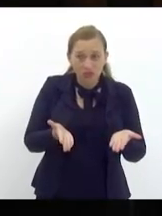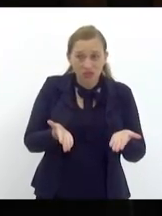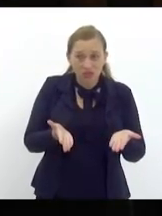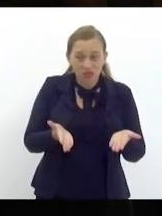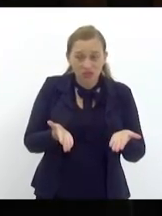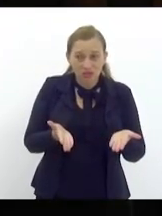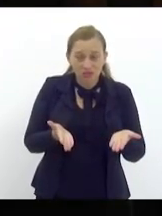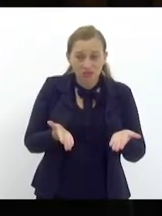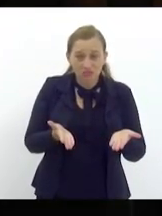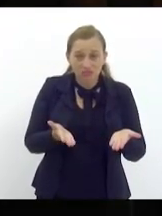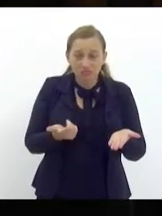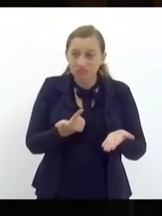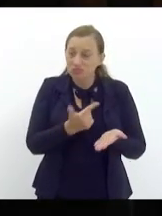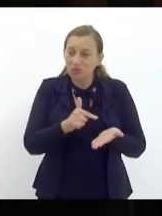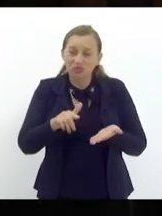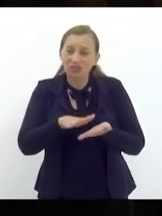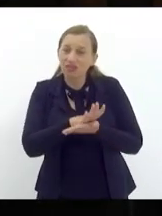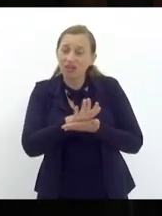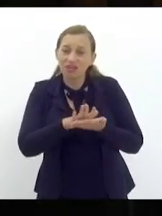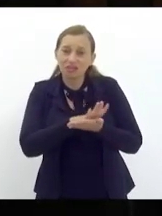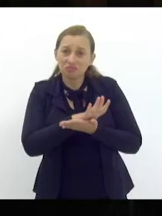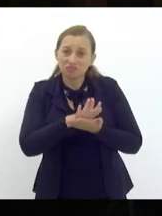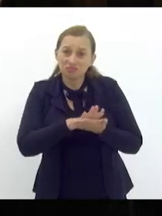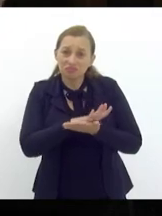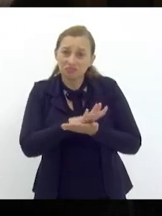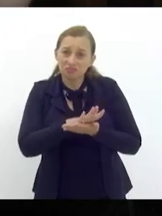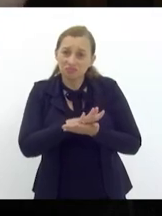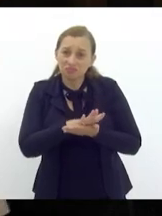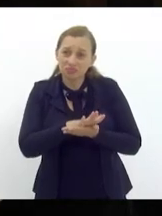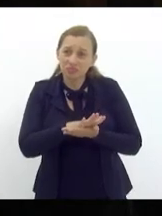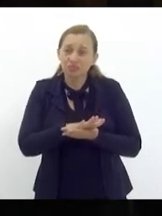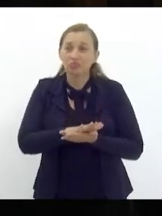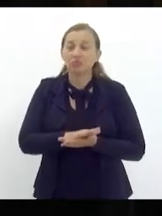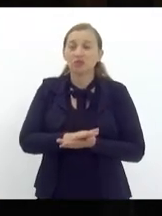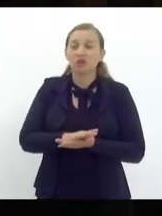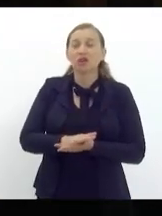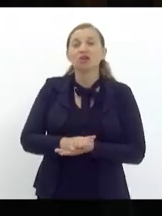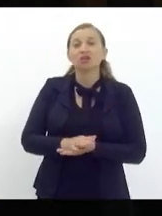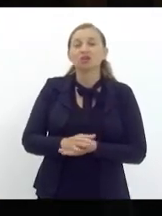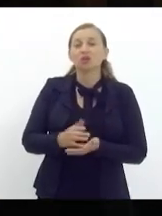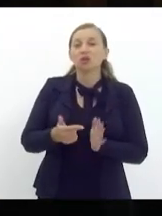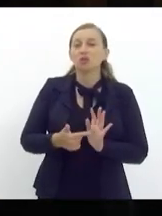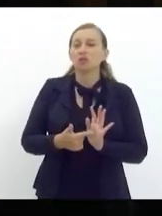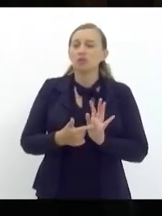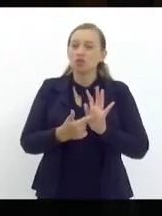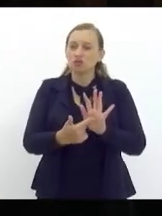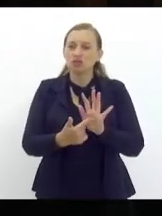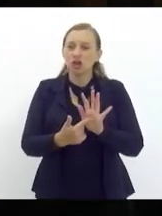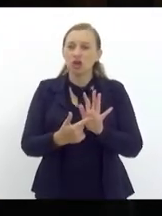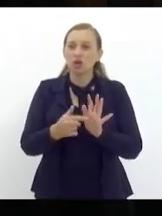aparelhos respirando por aparelhos eu trouxe aqui o áudio um áudio de uma